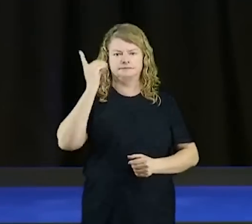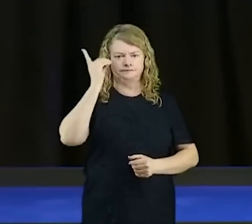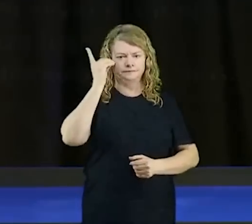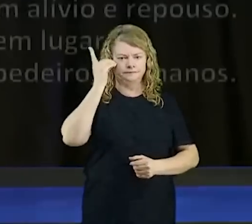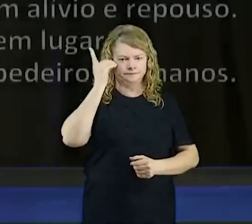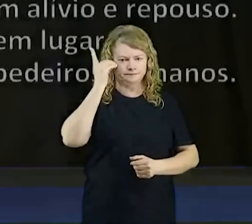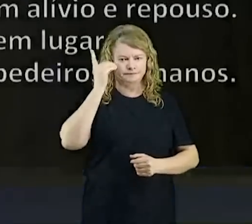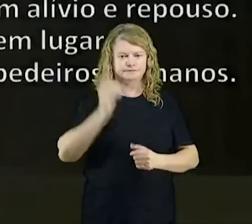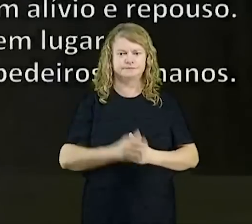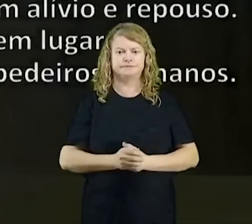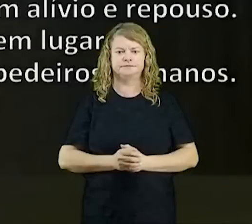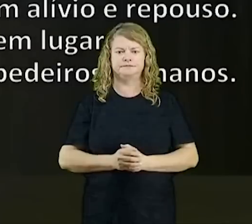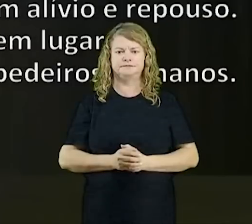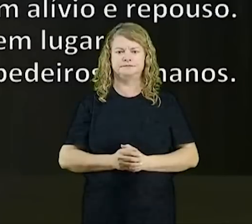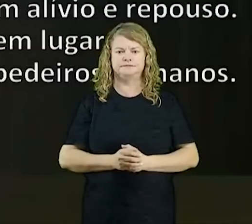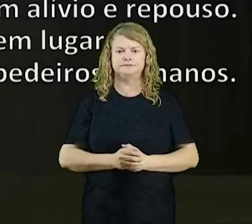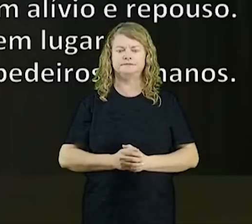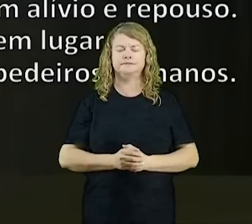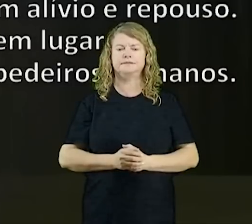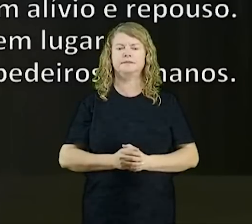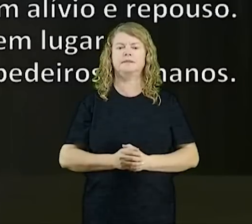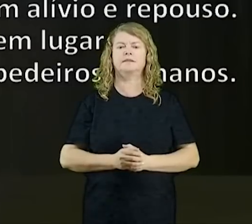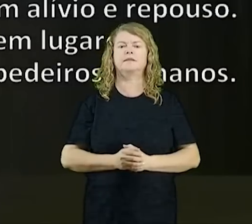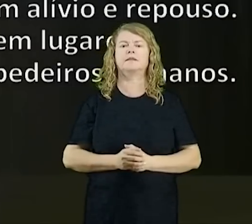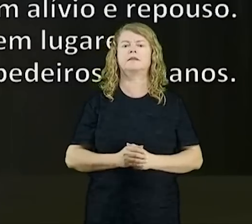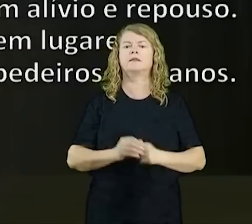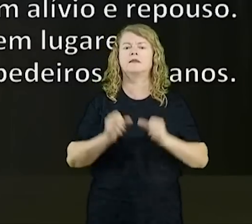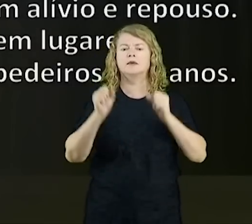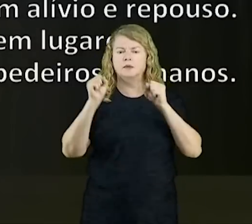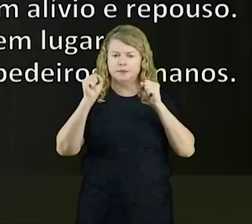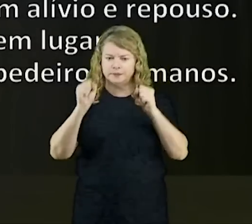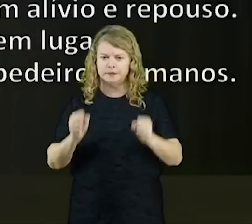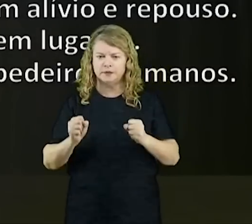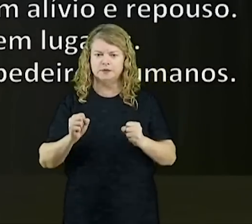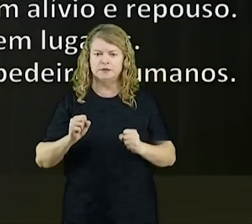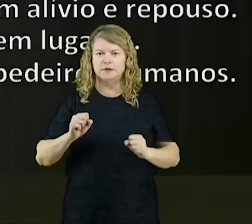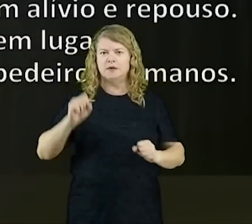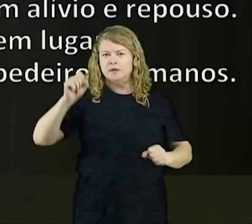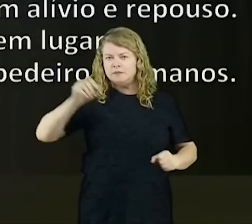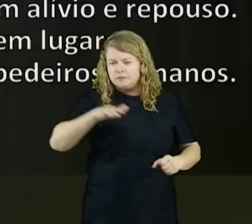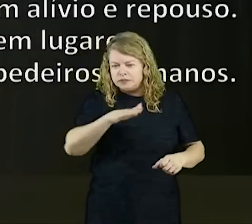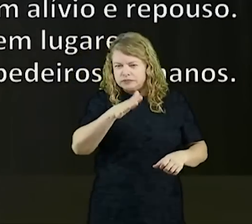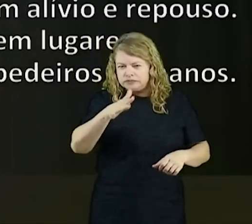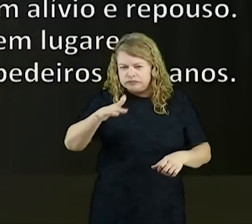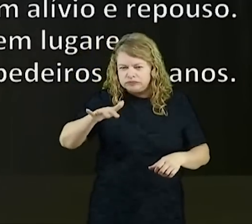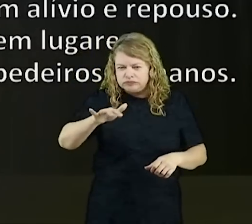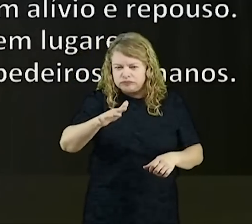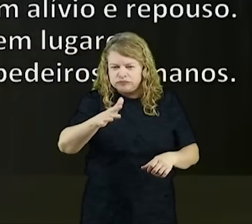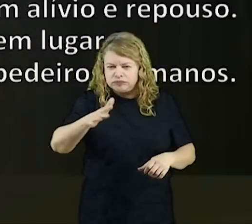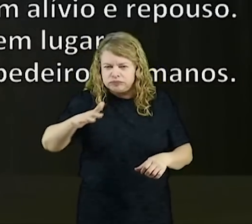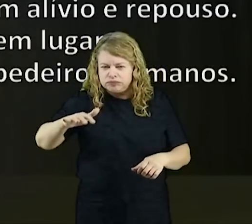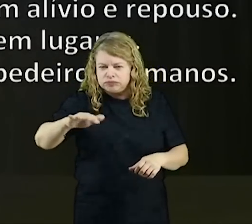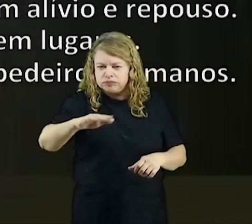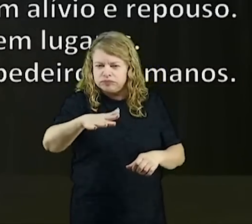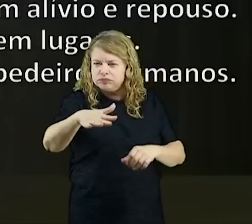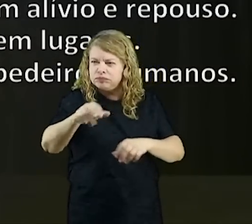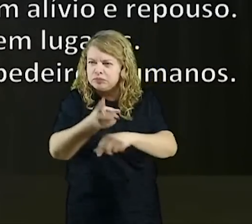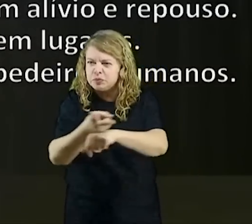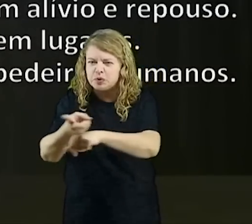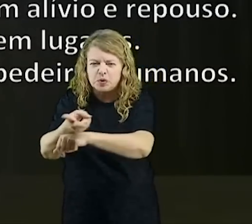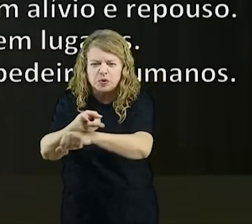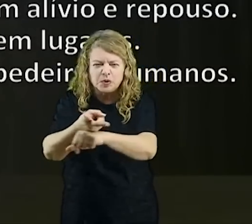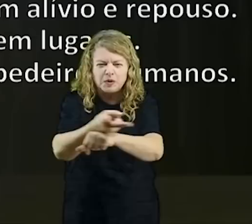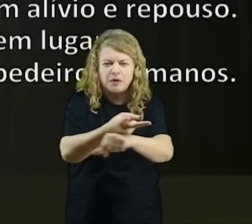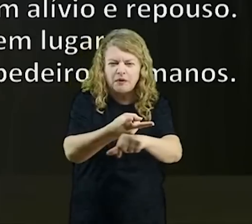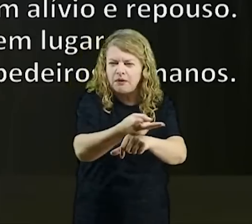Demônios podem transitar por lugares, anda por lugares áridos, buscando repouso, e não o encontra. Se você abrir